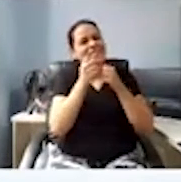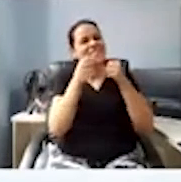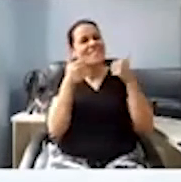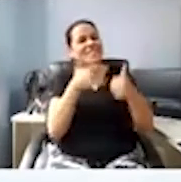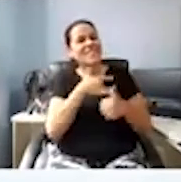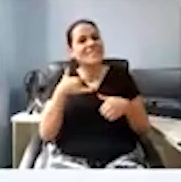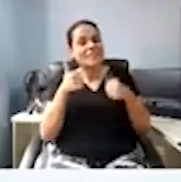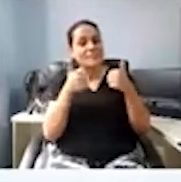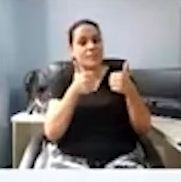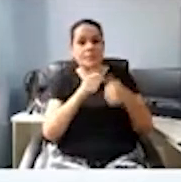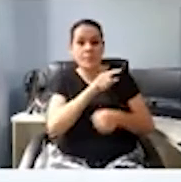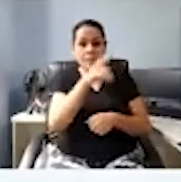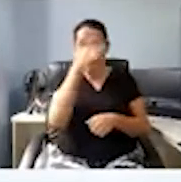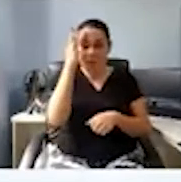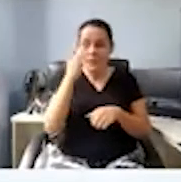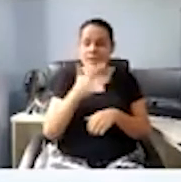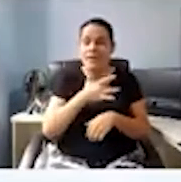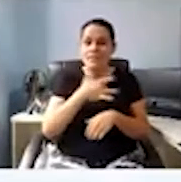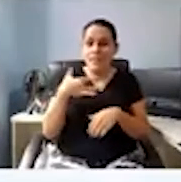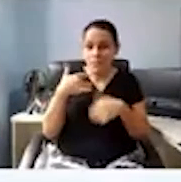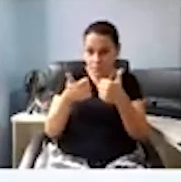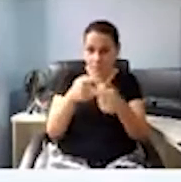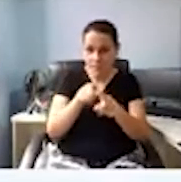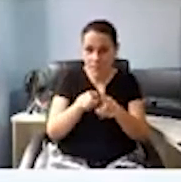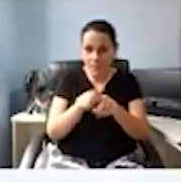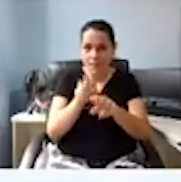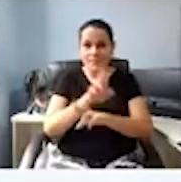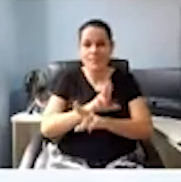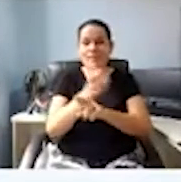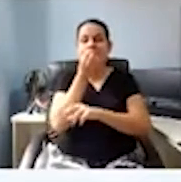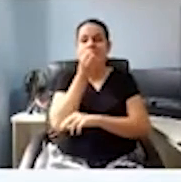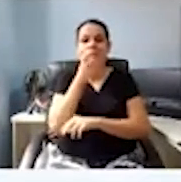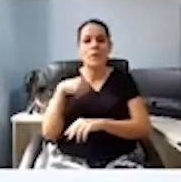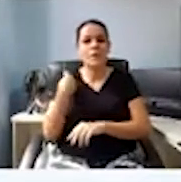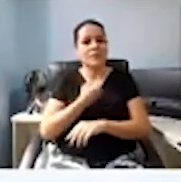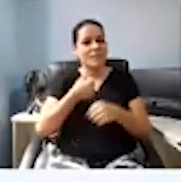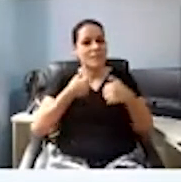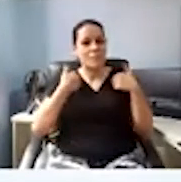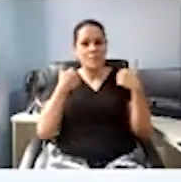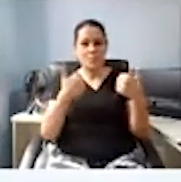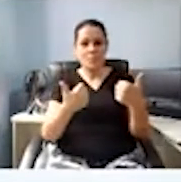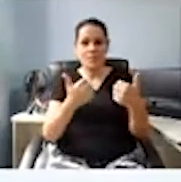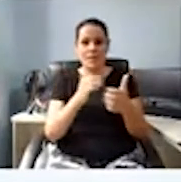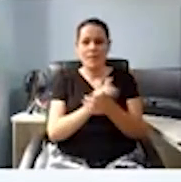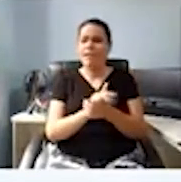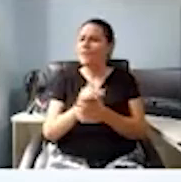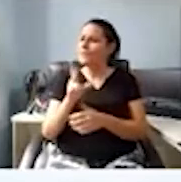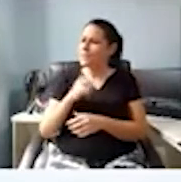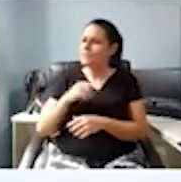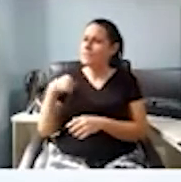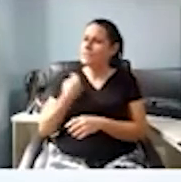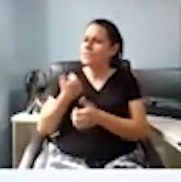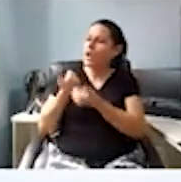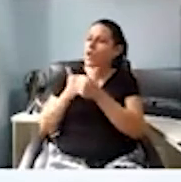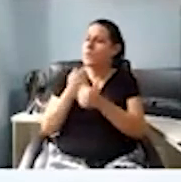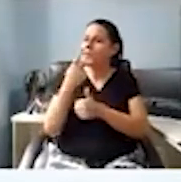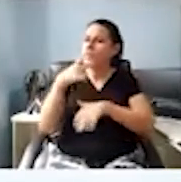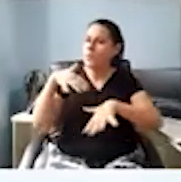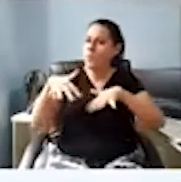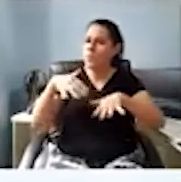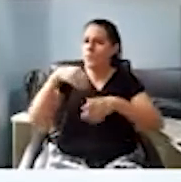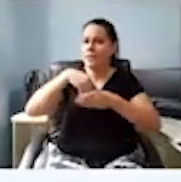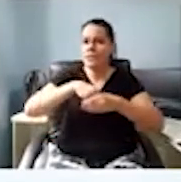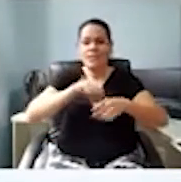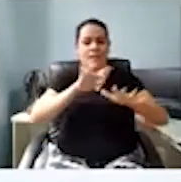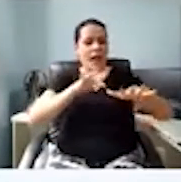está nos acompanhando. Graças a Deus, você está tudo tranquilo aí. Então, a gente tem acompanhado aí o seu movimento para as redes sociais.